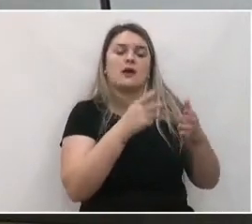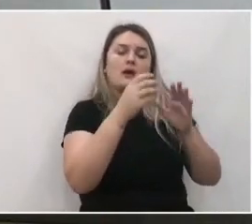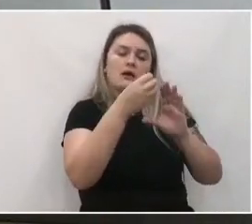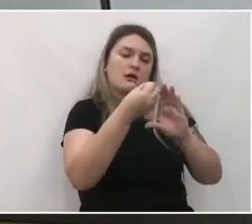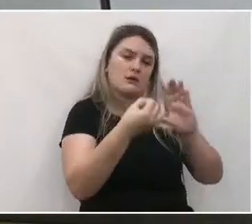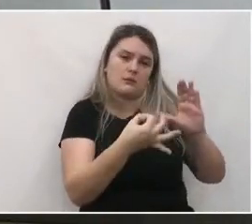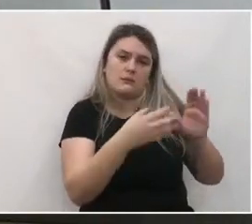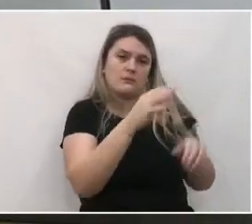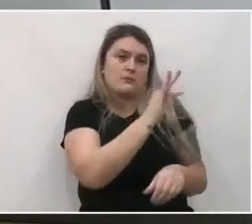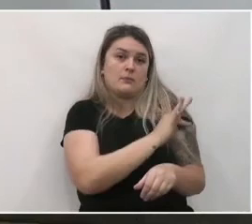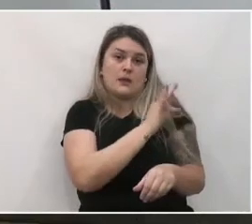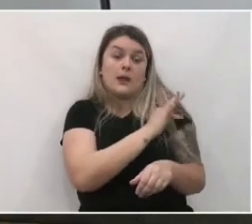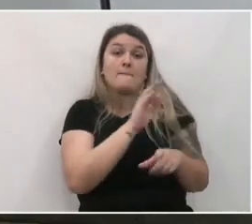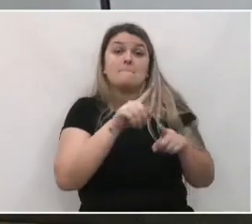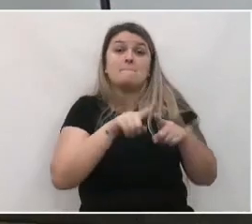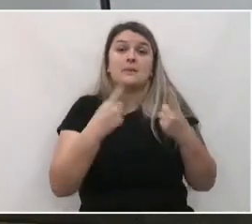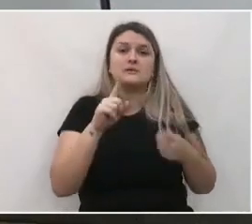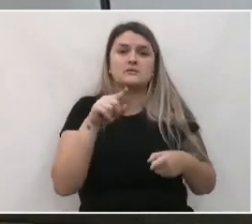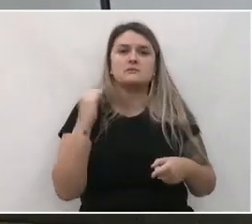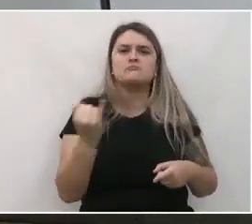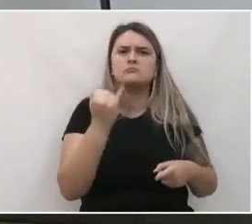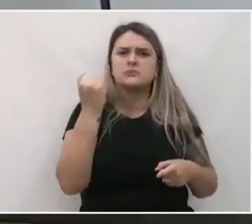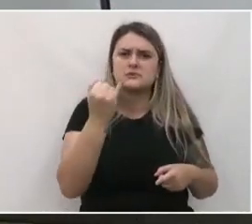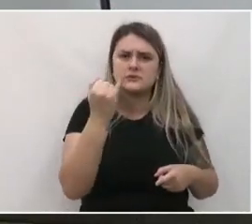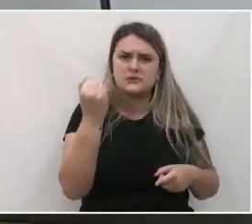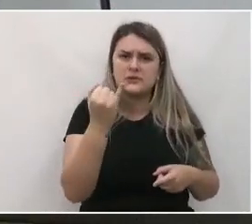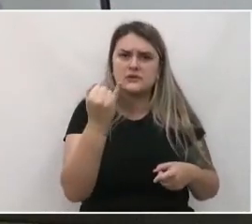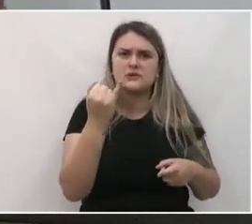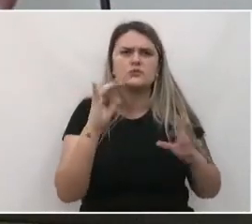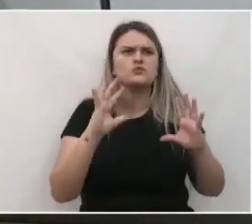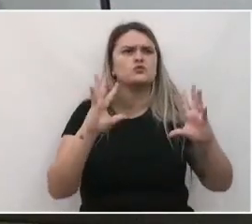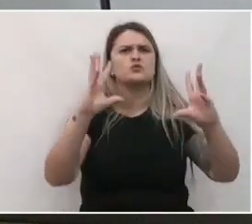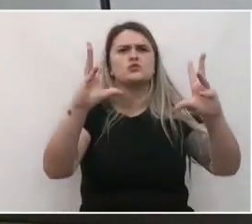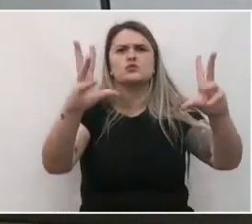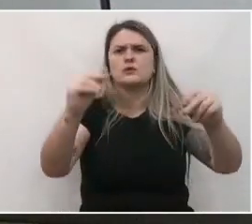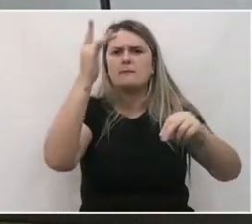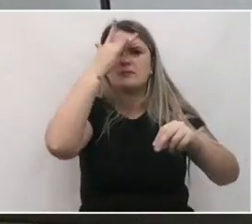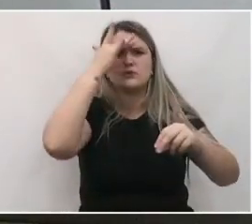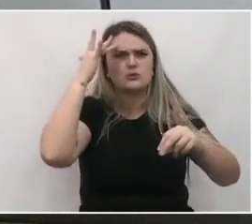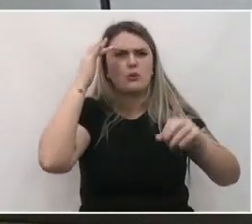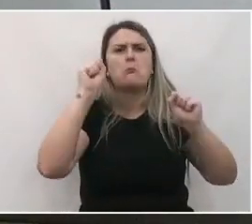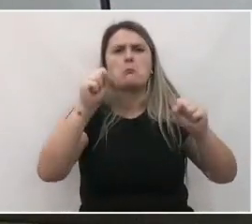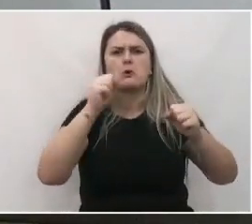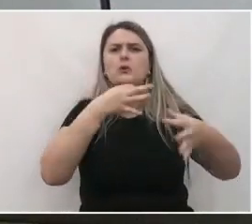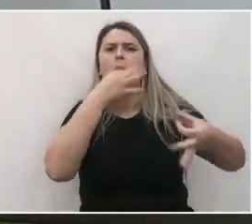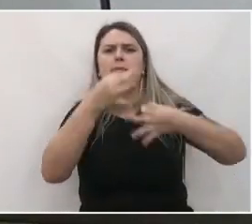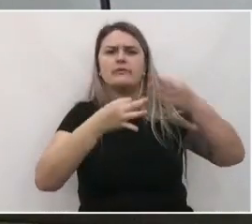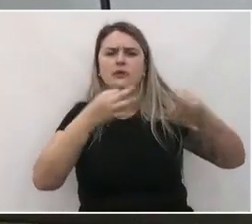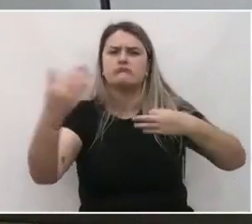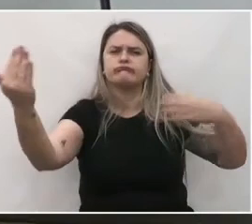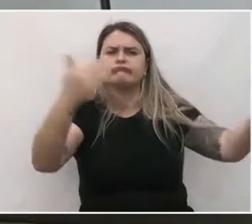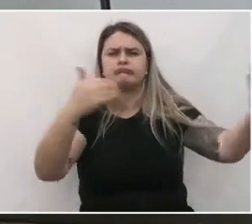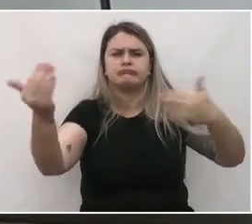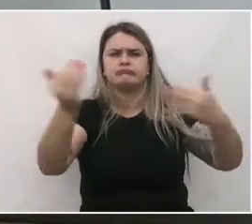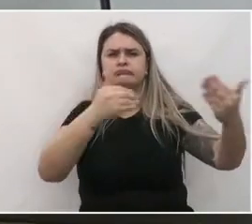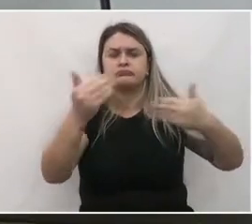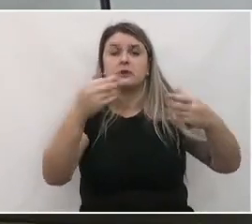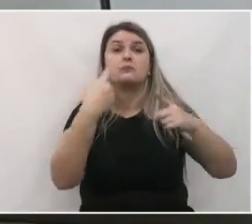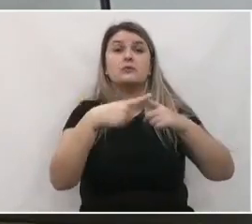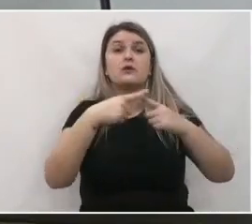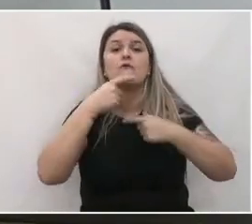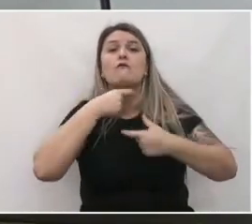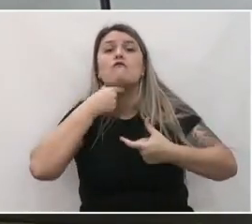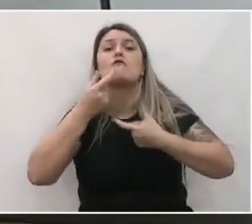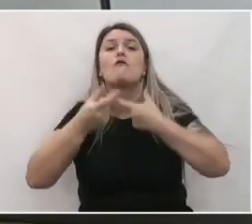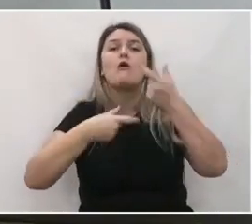é muito importante que essa dimensão seja democrática e participativa para que a voz da